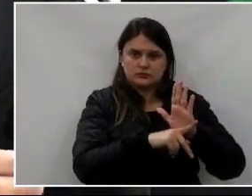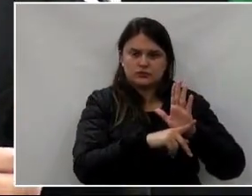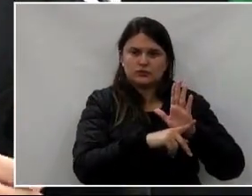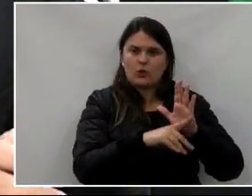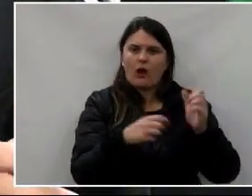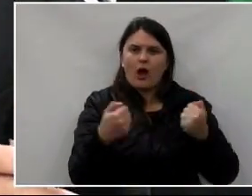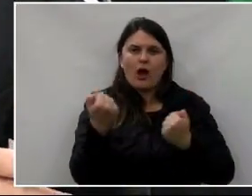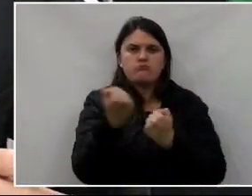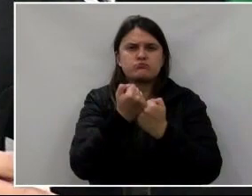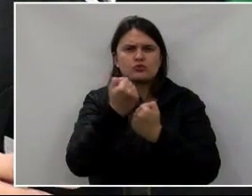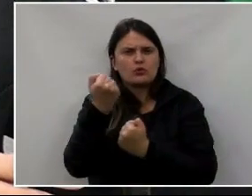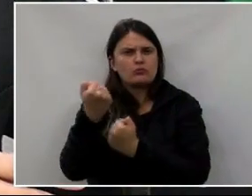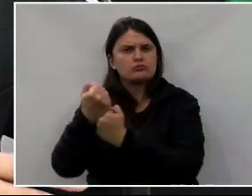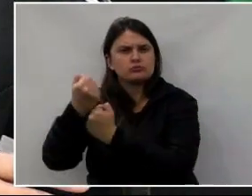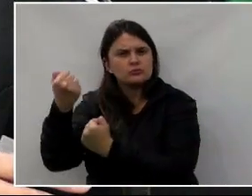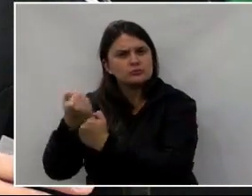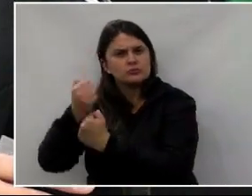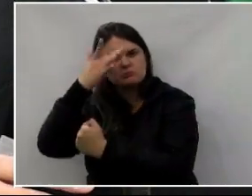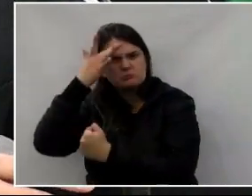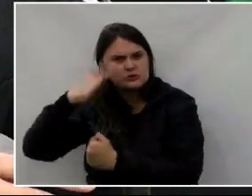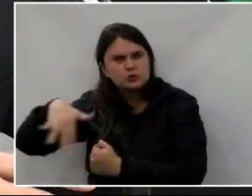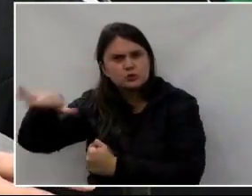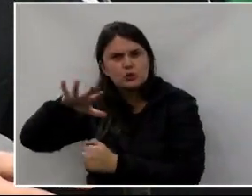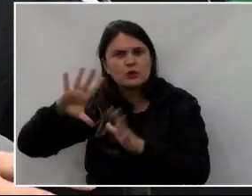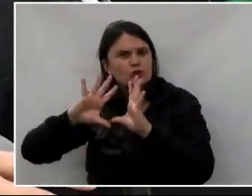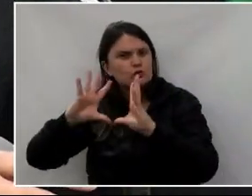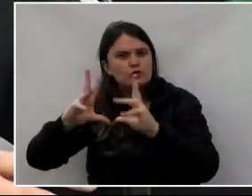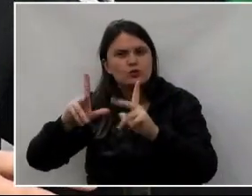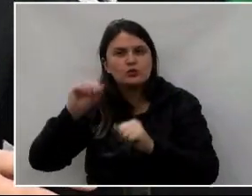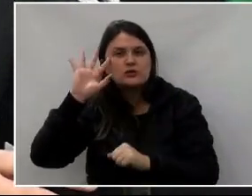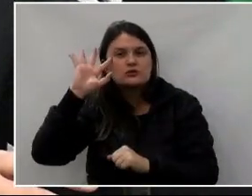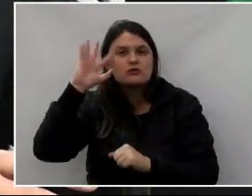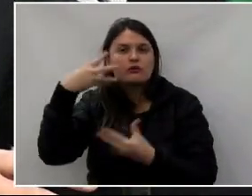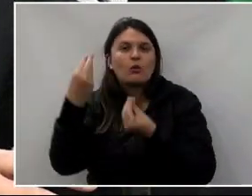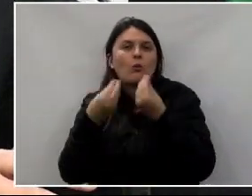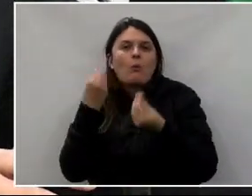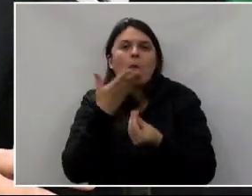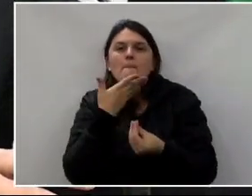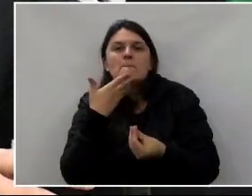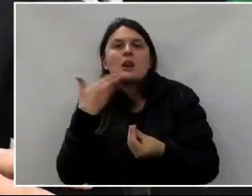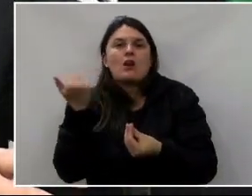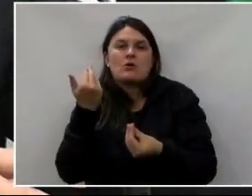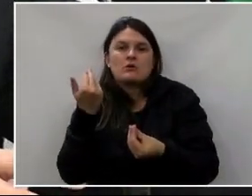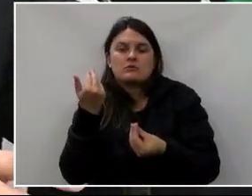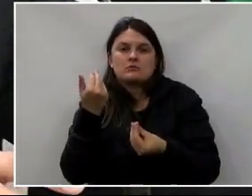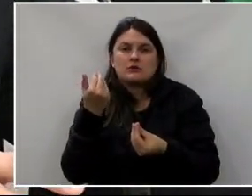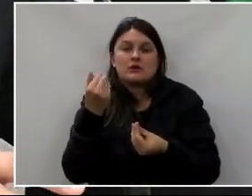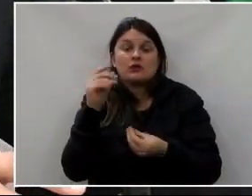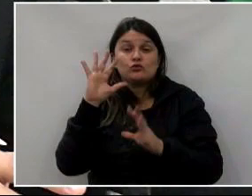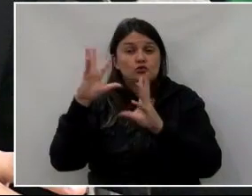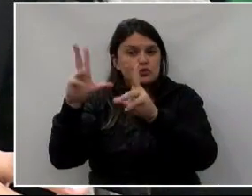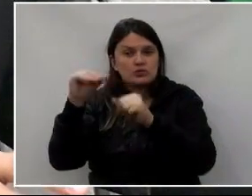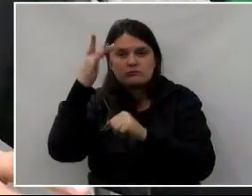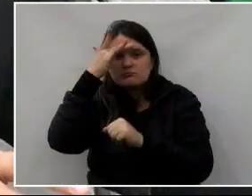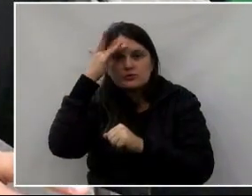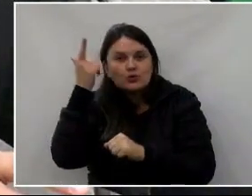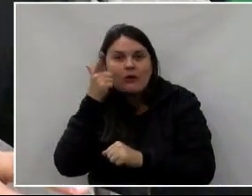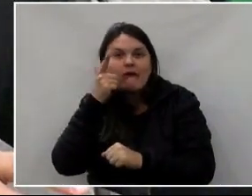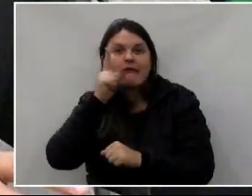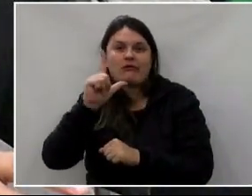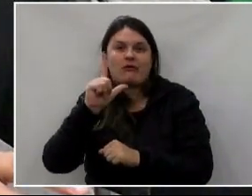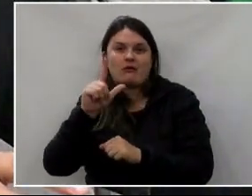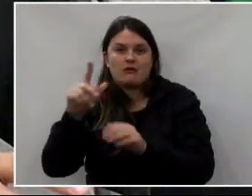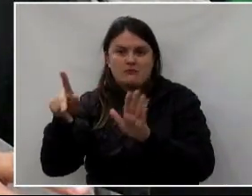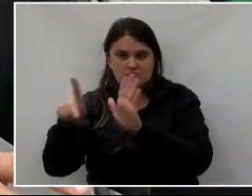mãos, como sempre falamos, então, tudo isso está sendo resolvido da melhor maneira possível para que quem saia ganhando, a própria